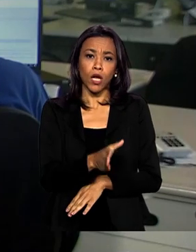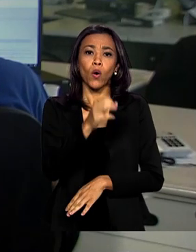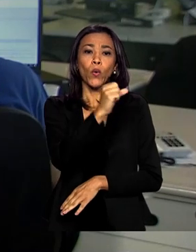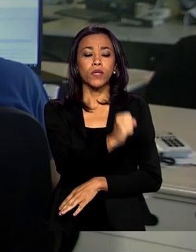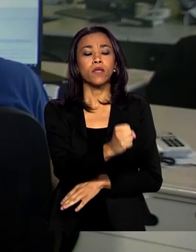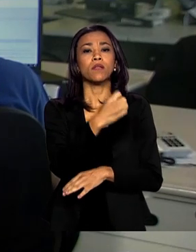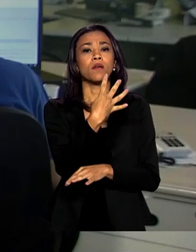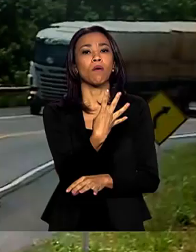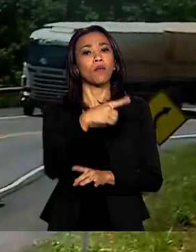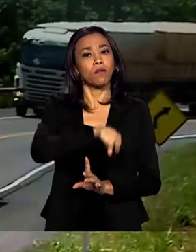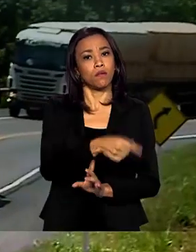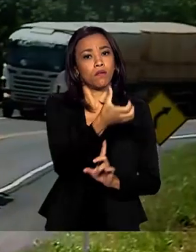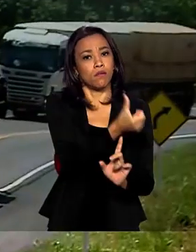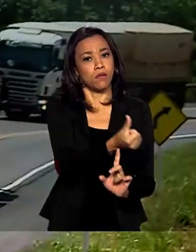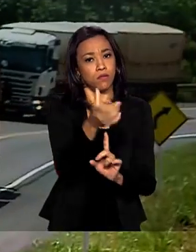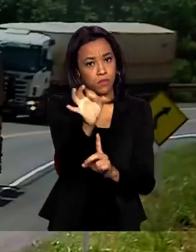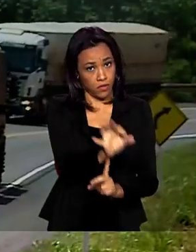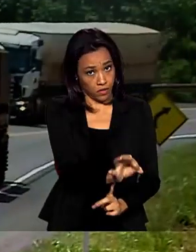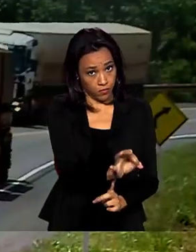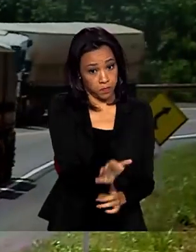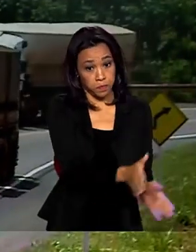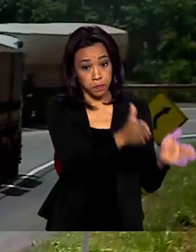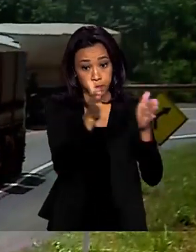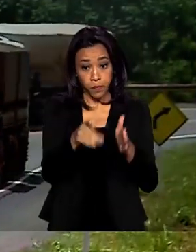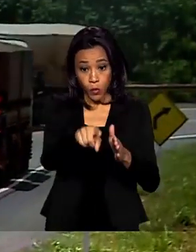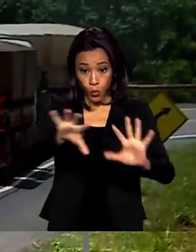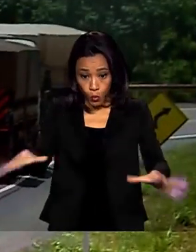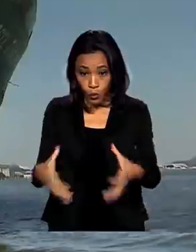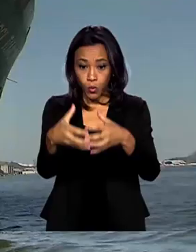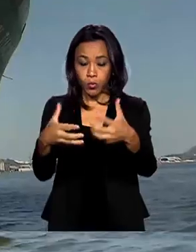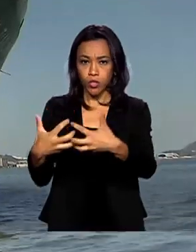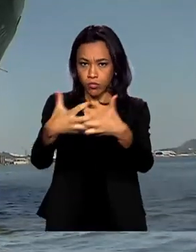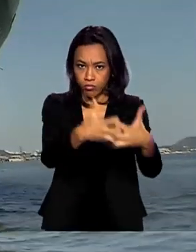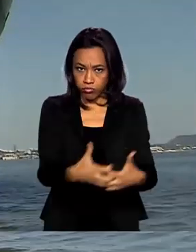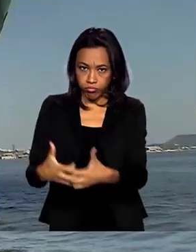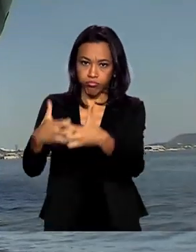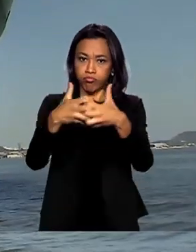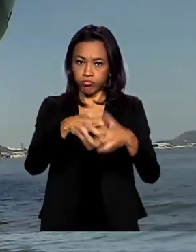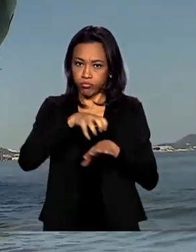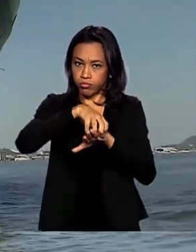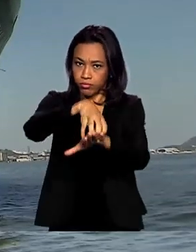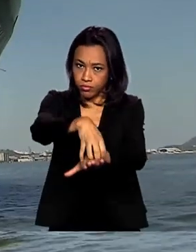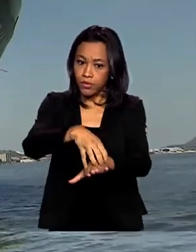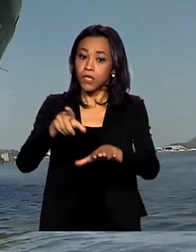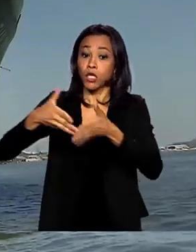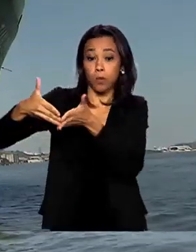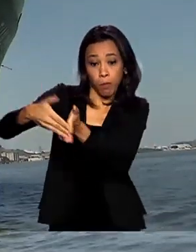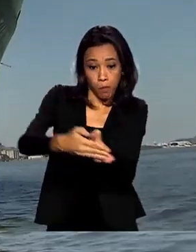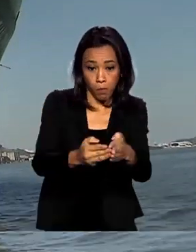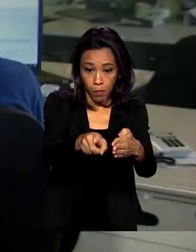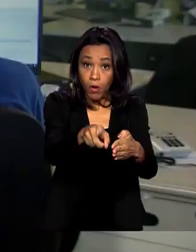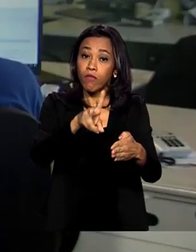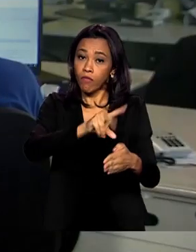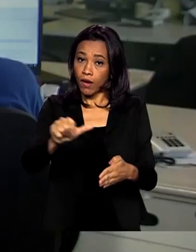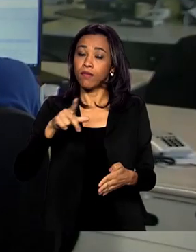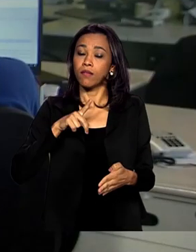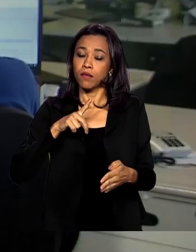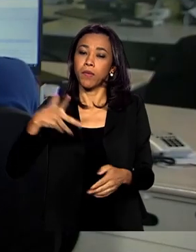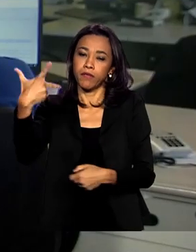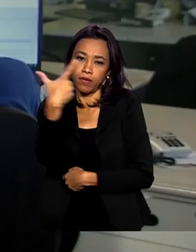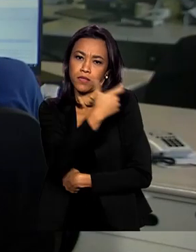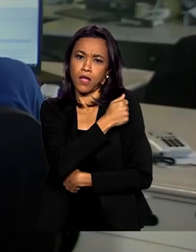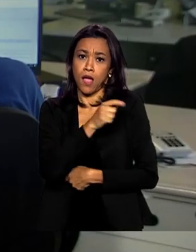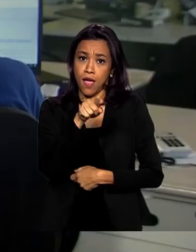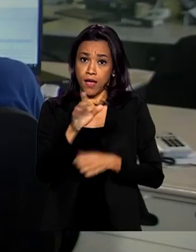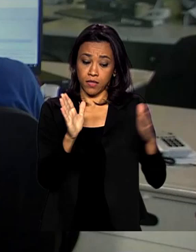,6%. Já os caminhoneiros e os portuários terão prioridade na vacinação contra a gripe, assim que